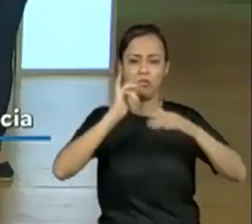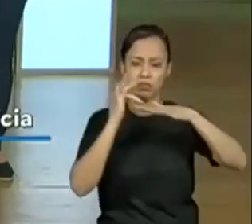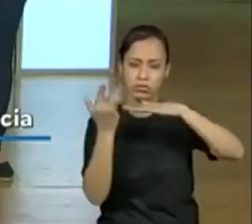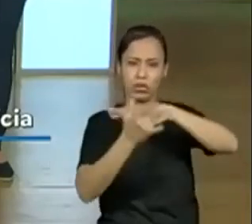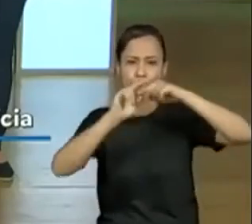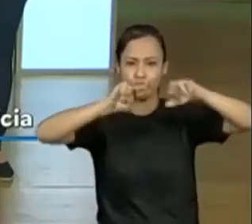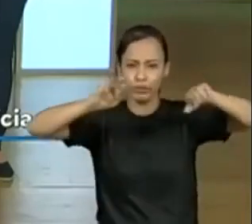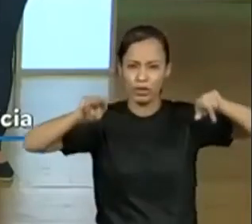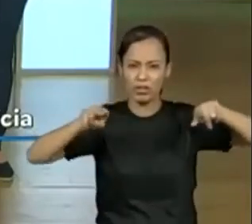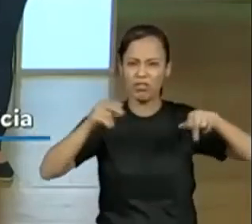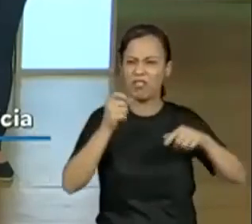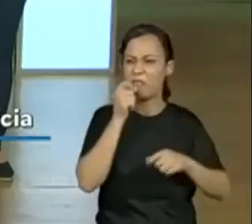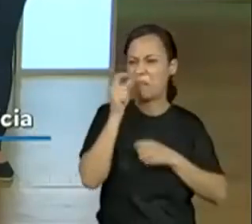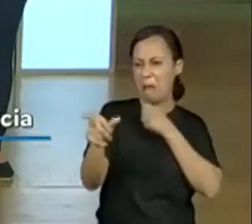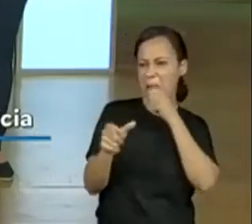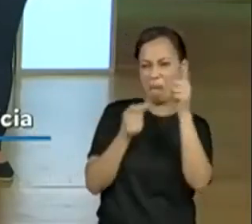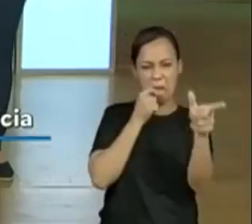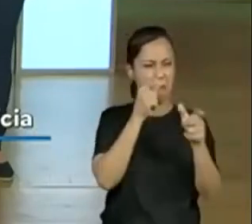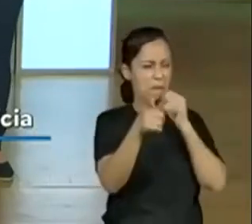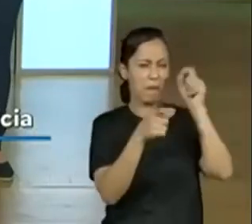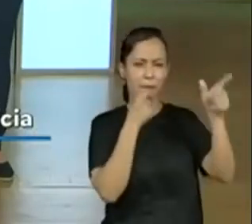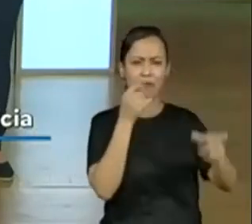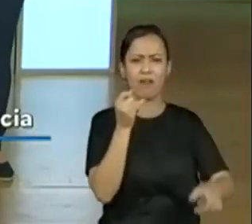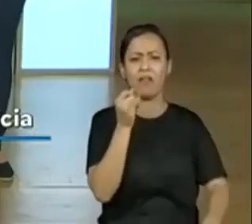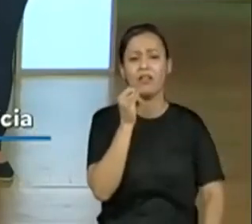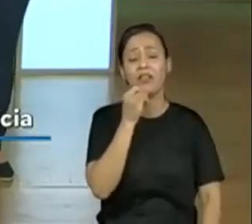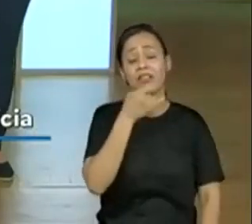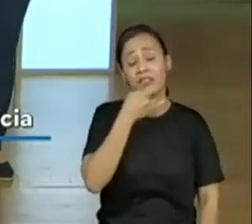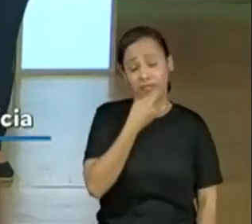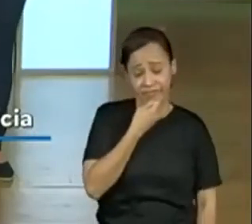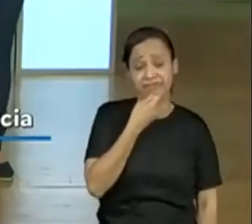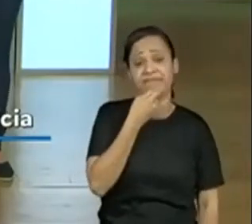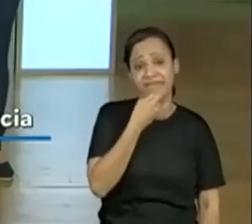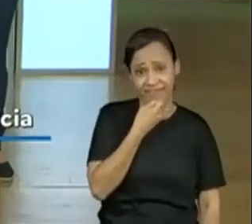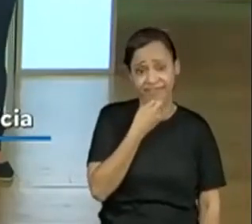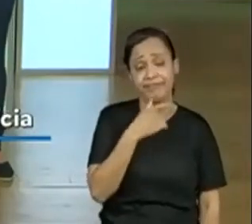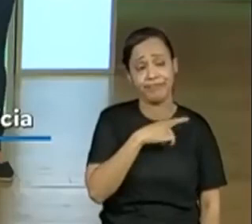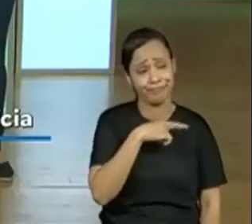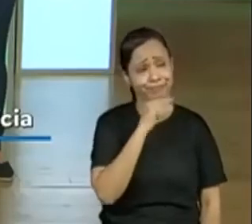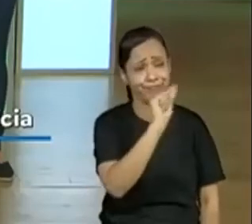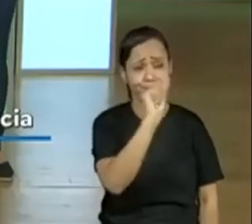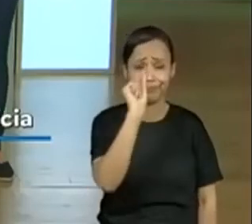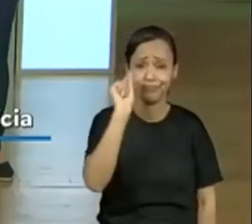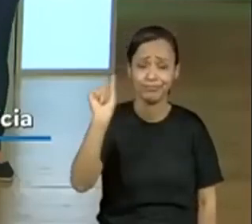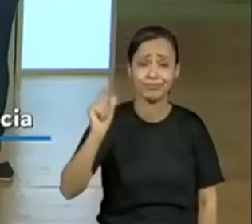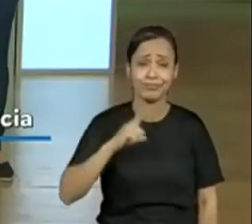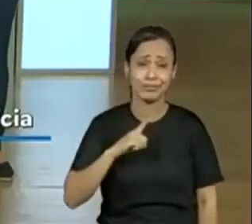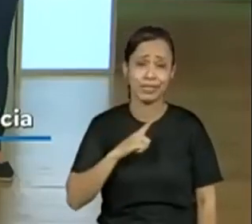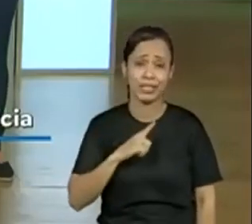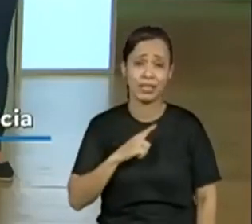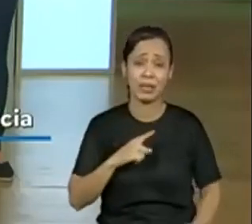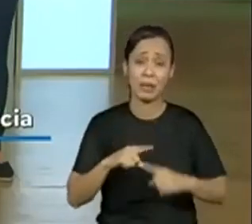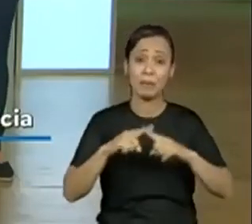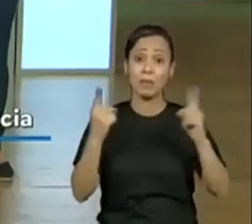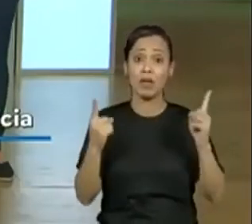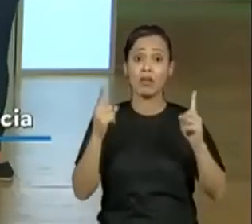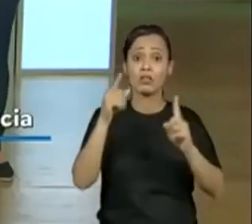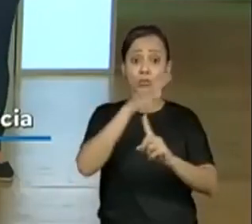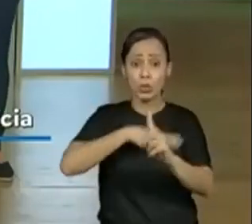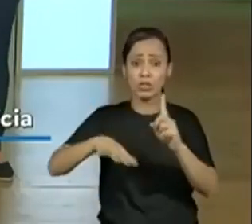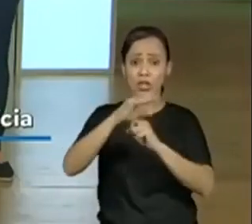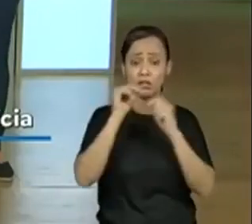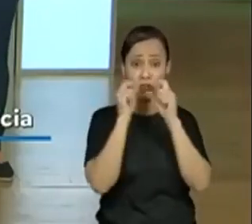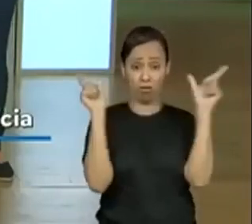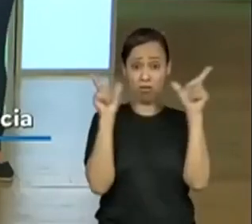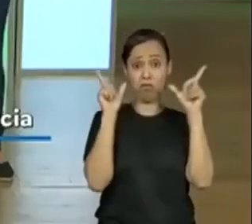esses comentários, esses infelizes comentários, né, porque eles são infelizes, eles ressaltam muito mais